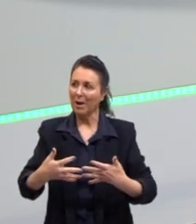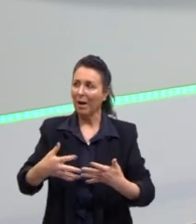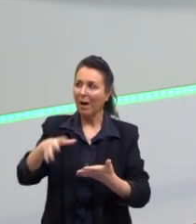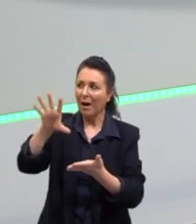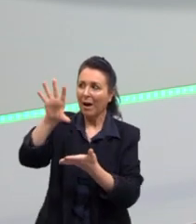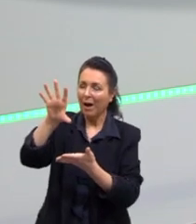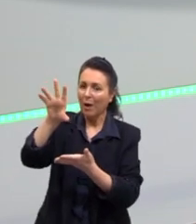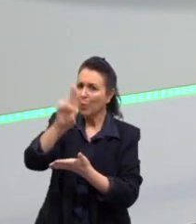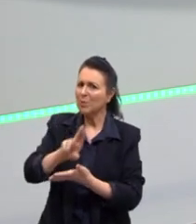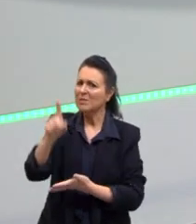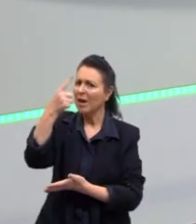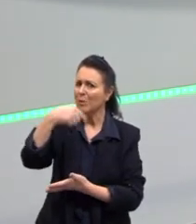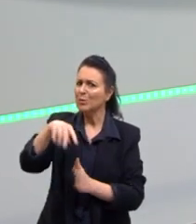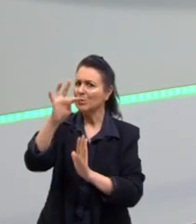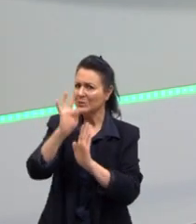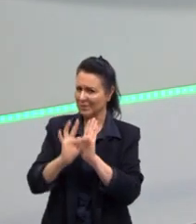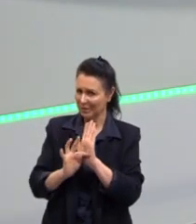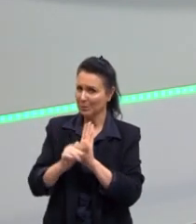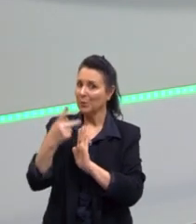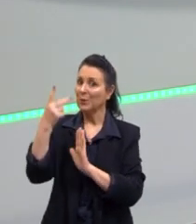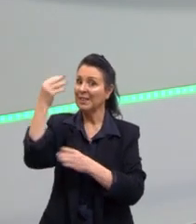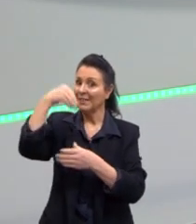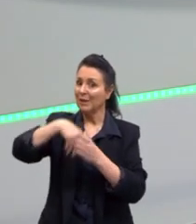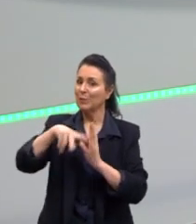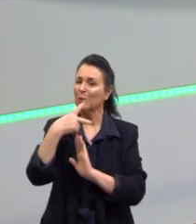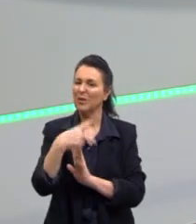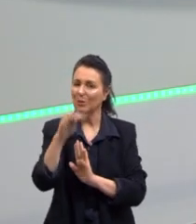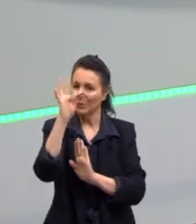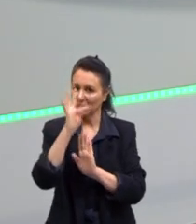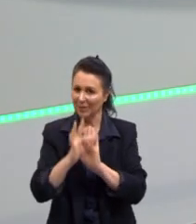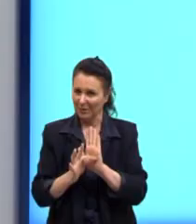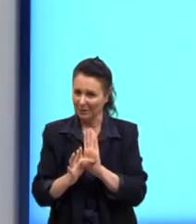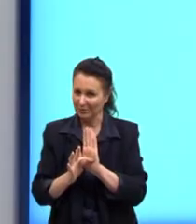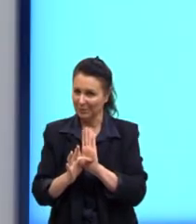esses outros textos para dentro do seu texto. Usar essas referências.